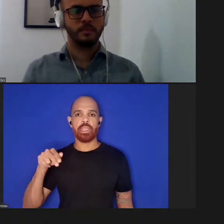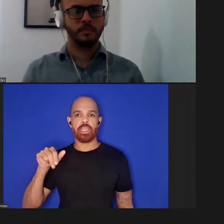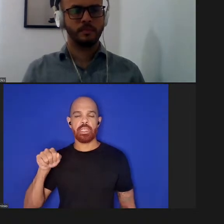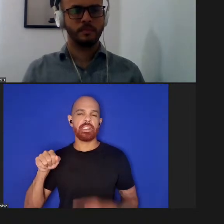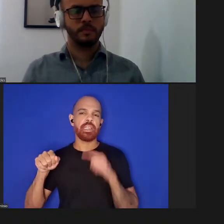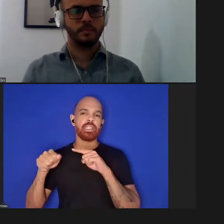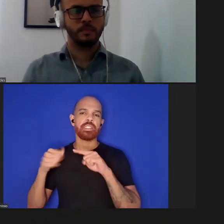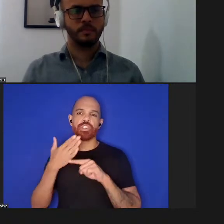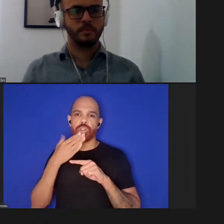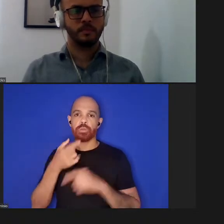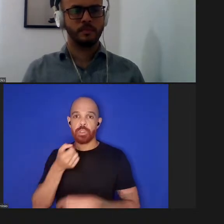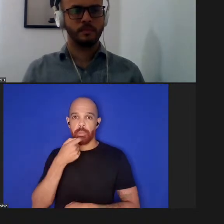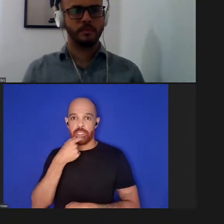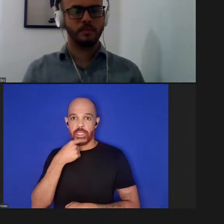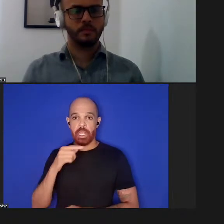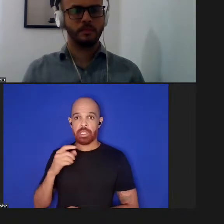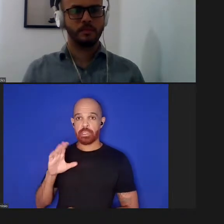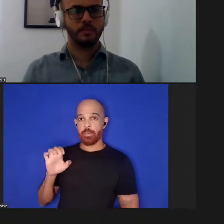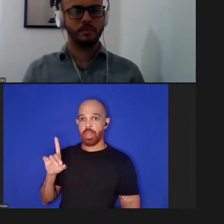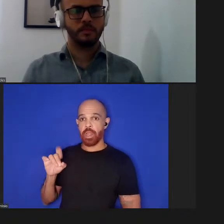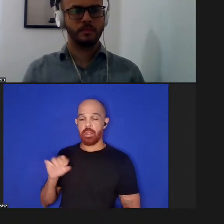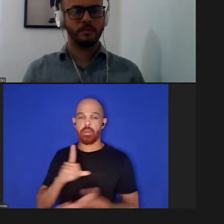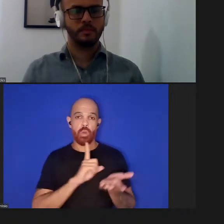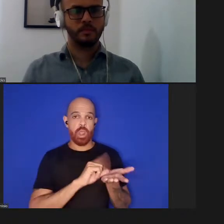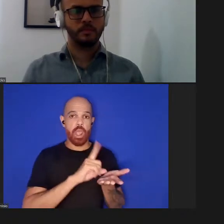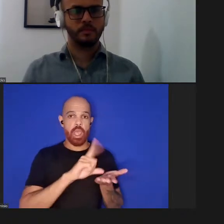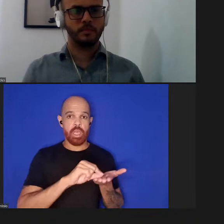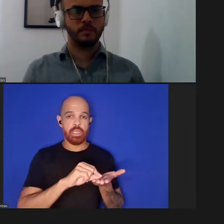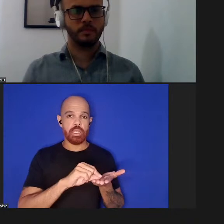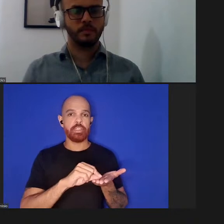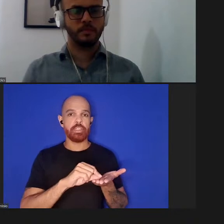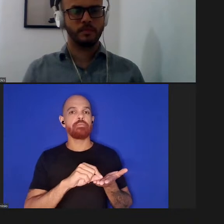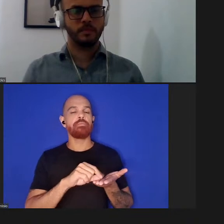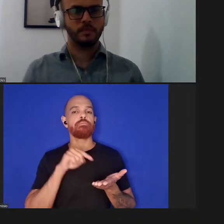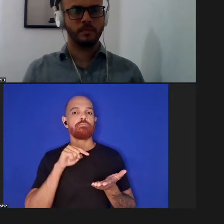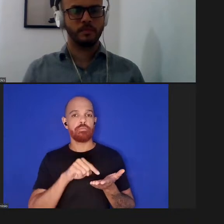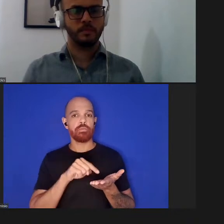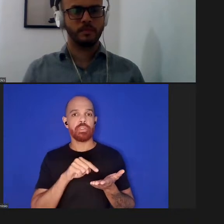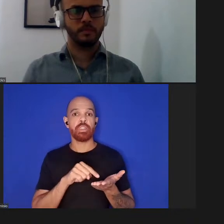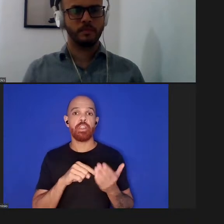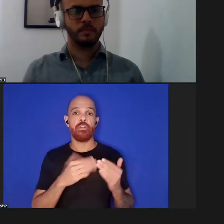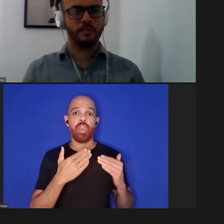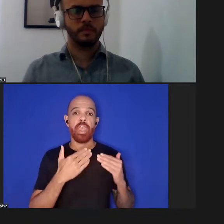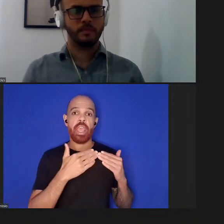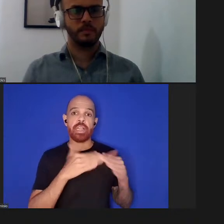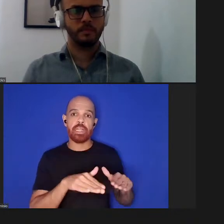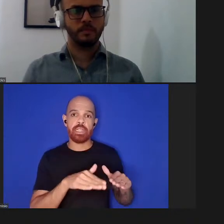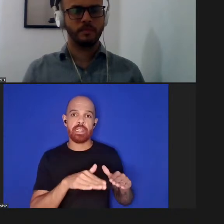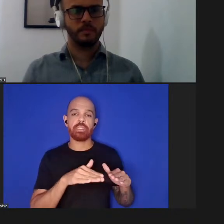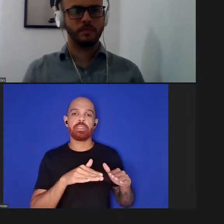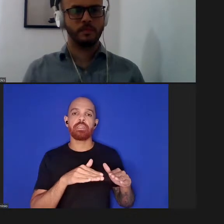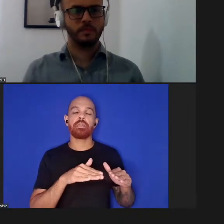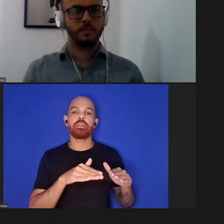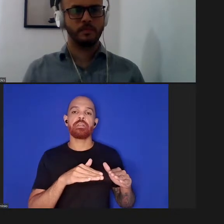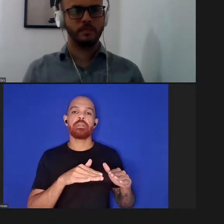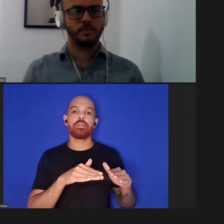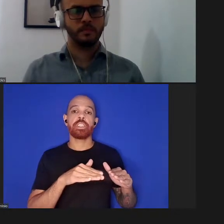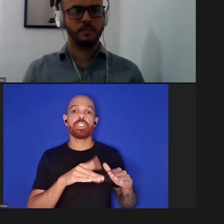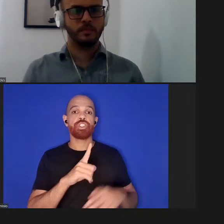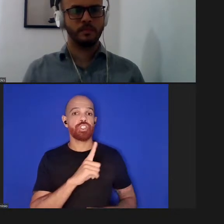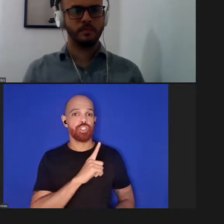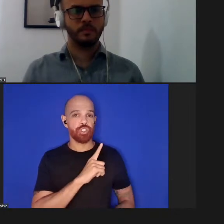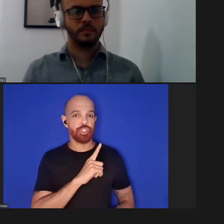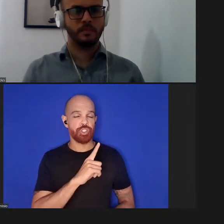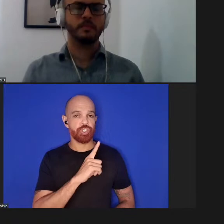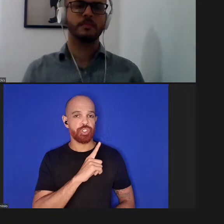o paper que foi retratado tinha sido